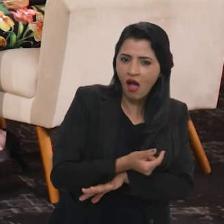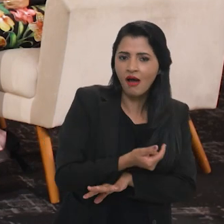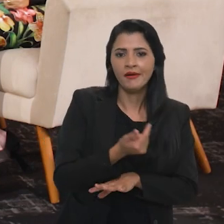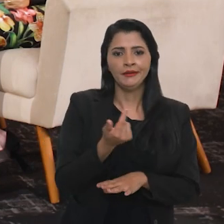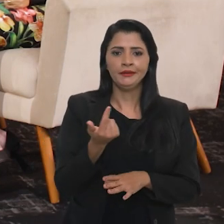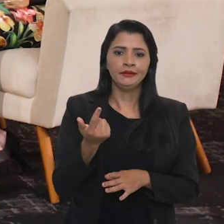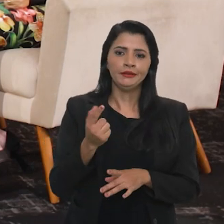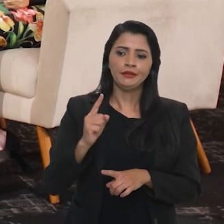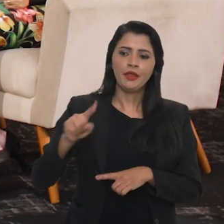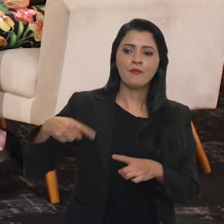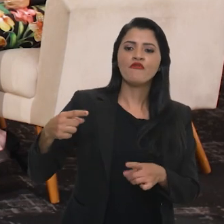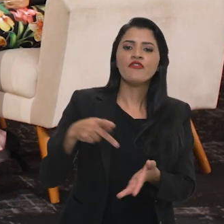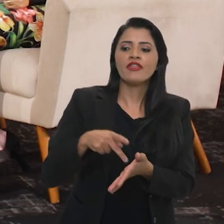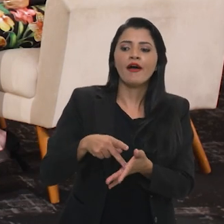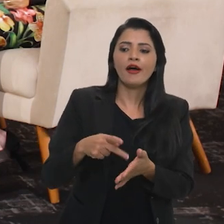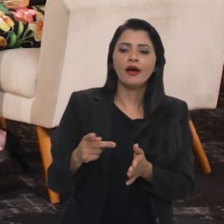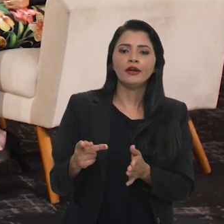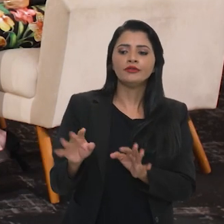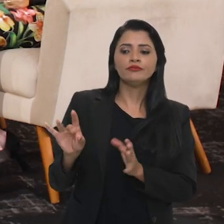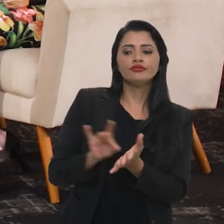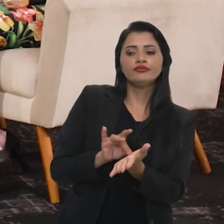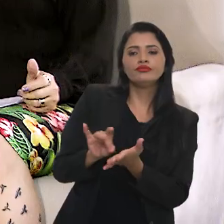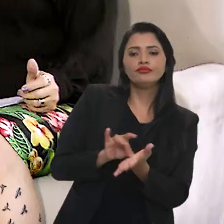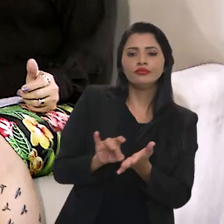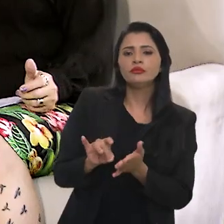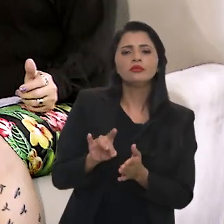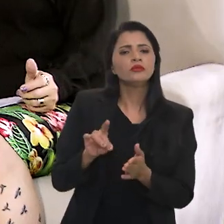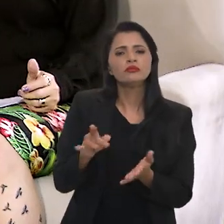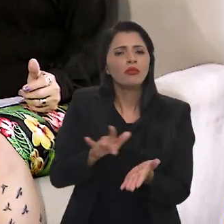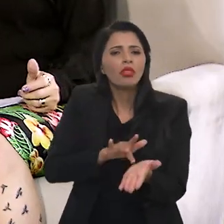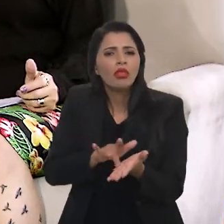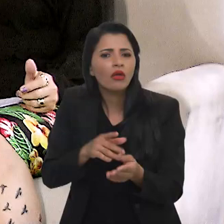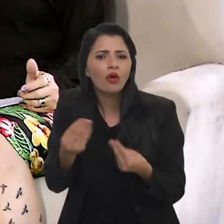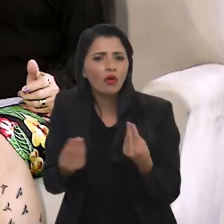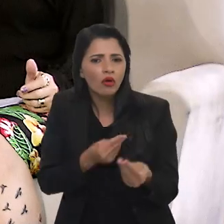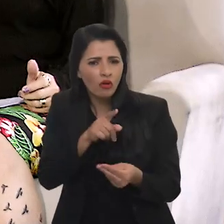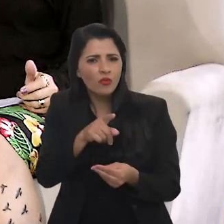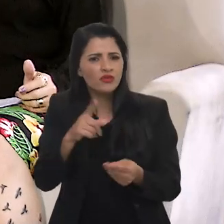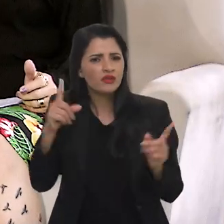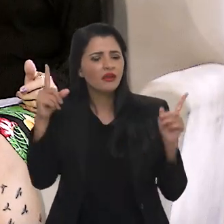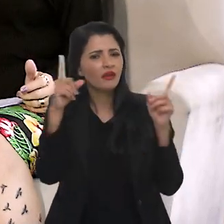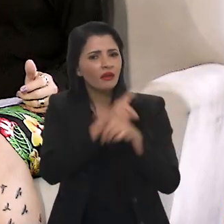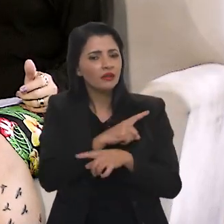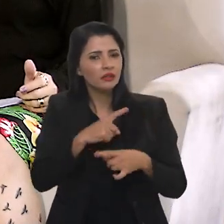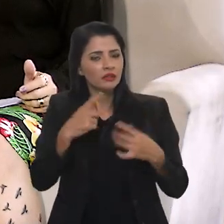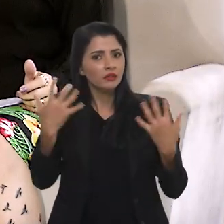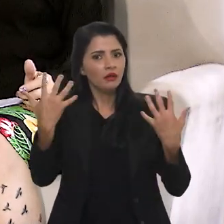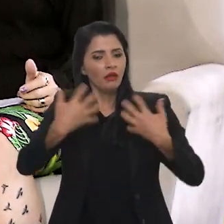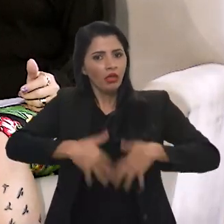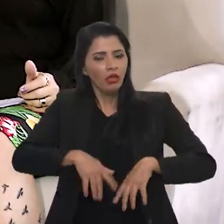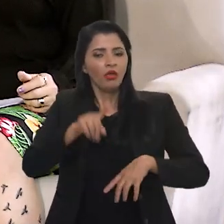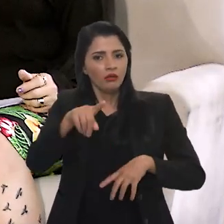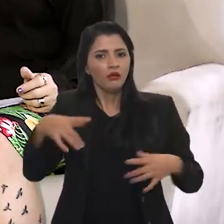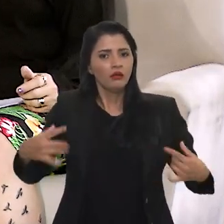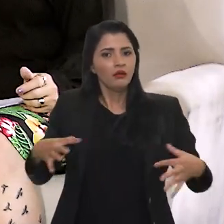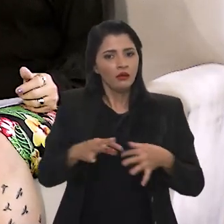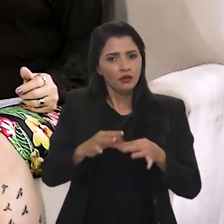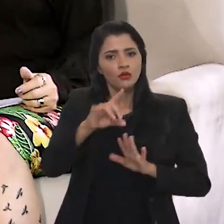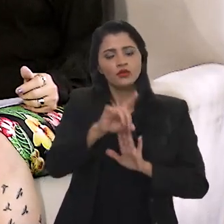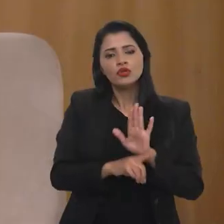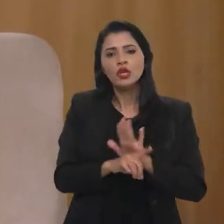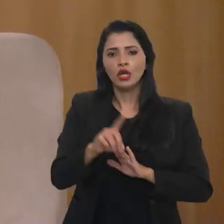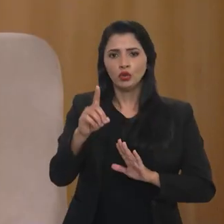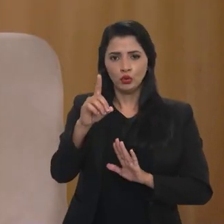fake news e pós-verdade. Como é que isso... Até onde pode ir, né? Como é que é complexo isso e está ligado à questão dos direitos